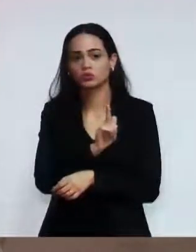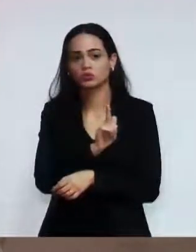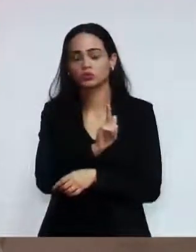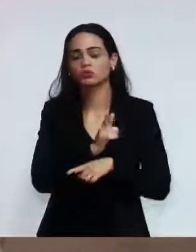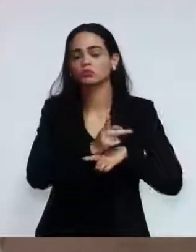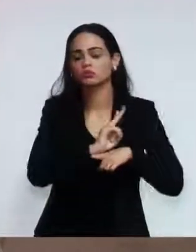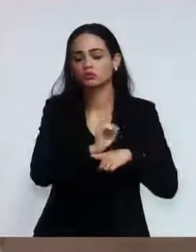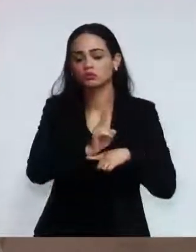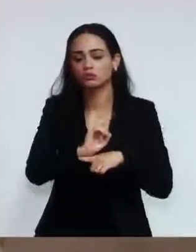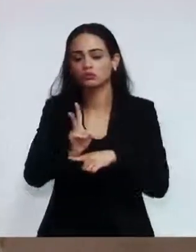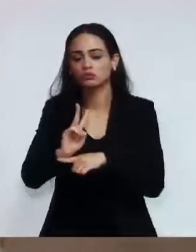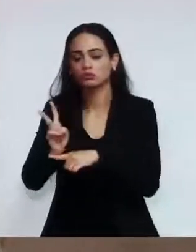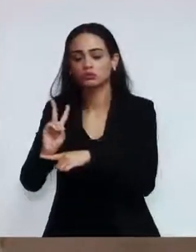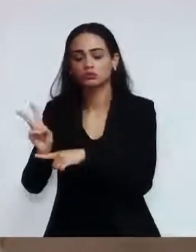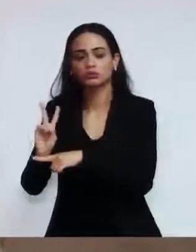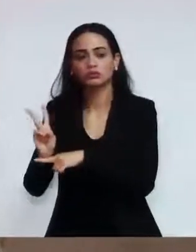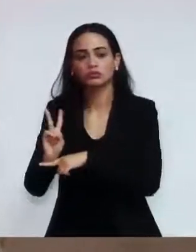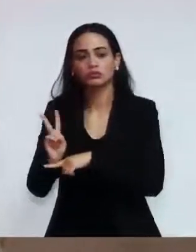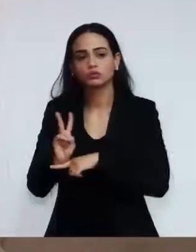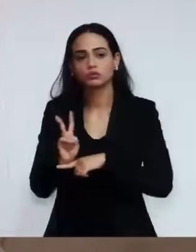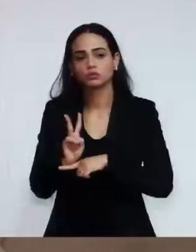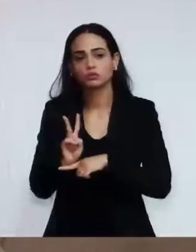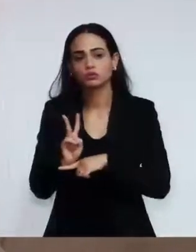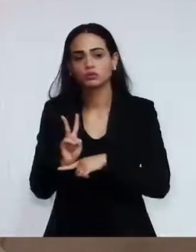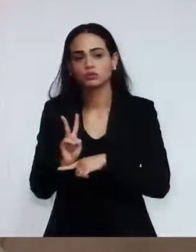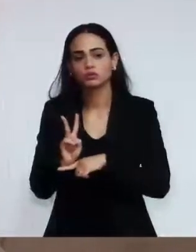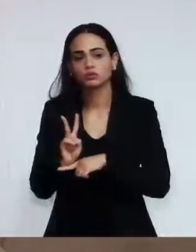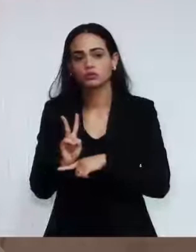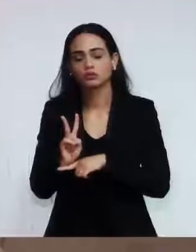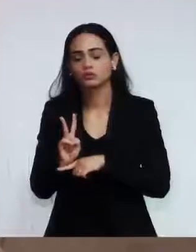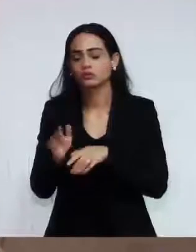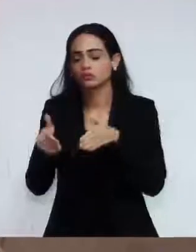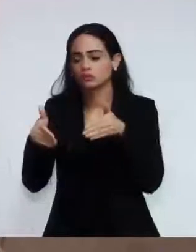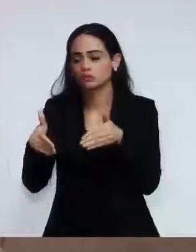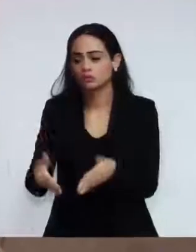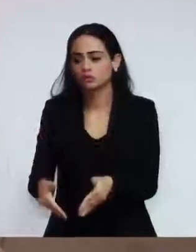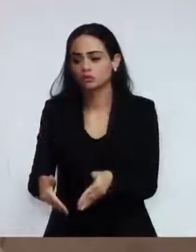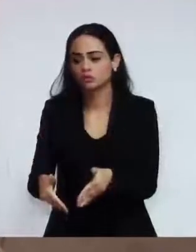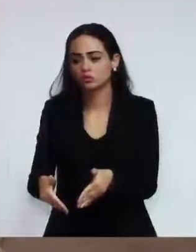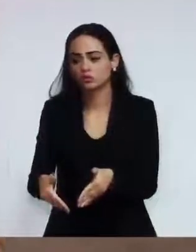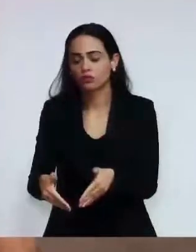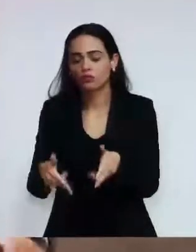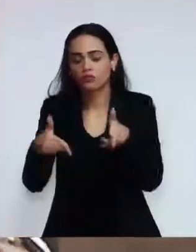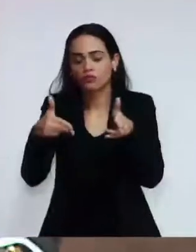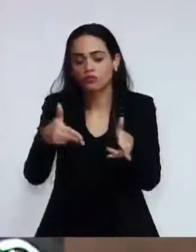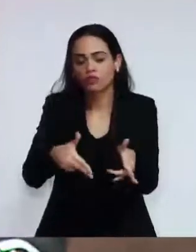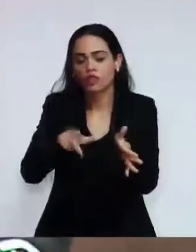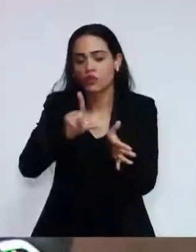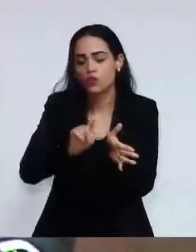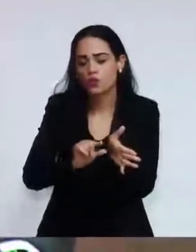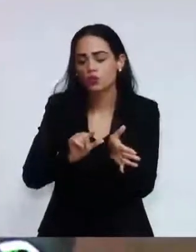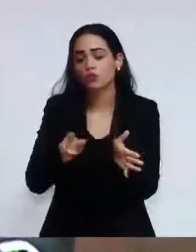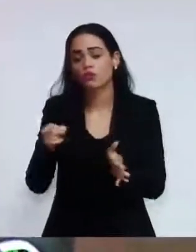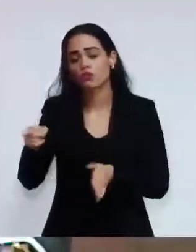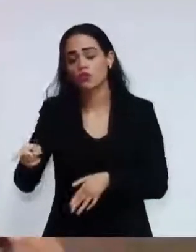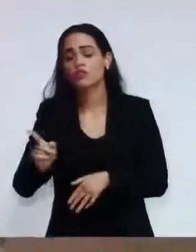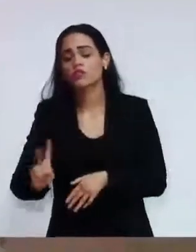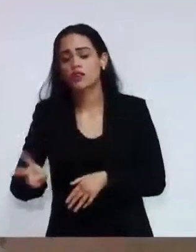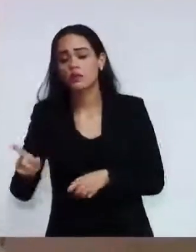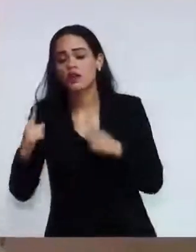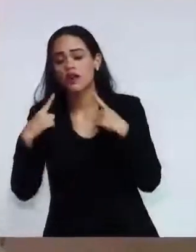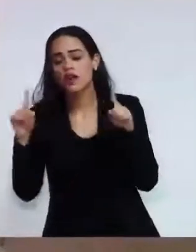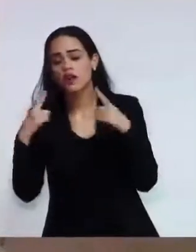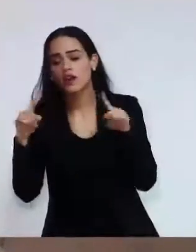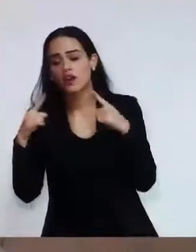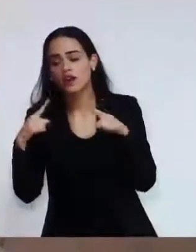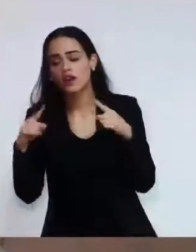mais voltado para diminuir a criminalidade. O senhor que tem reclamado muito da criminalidade, eu acho que o senhor devia